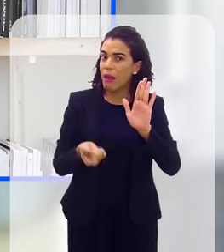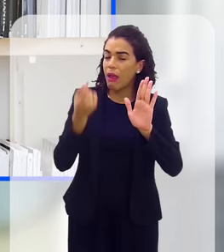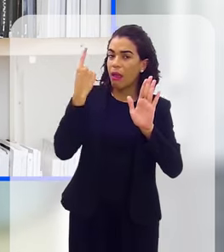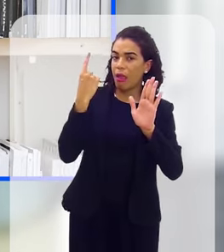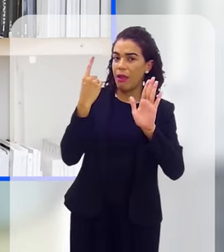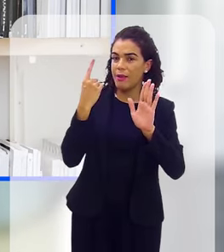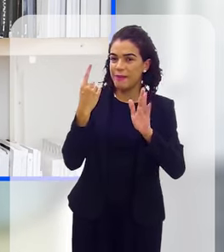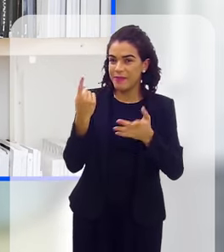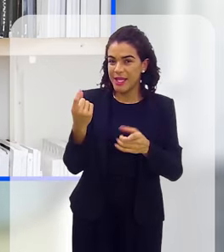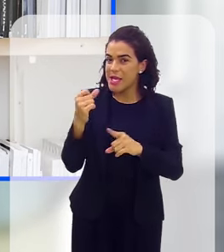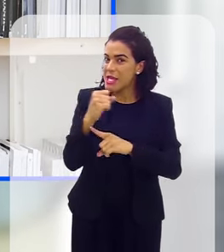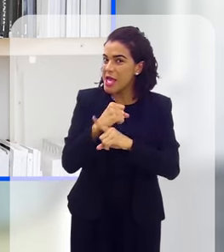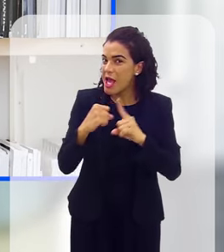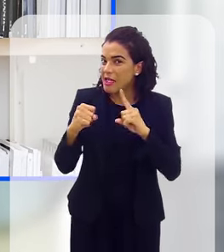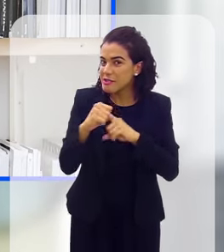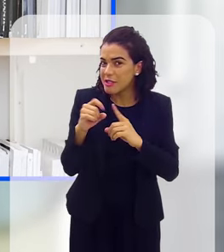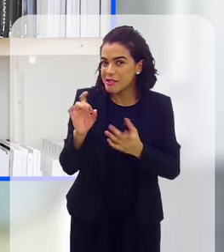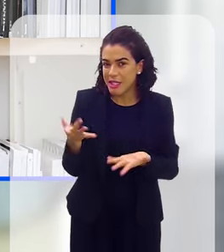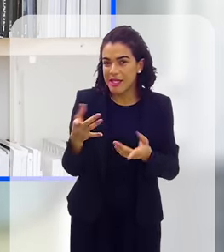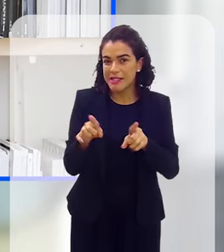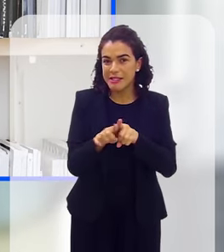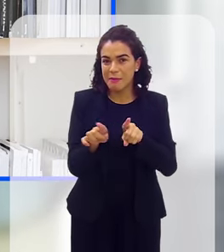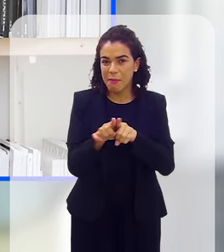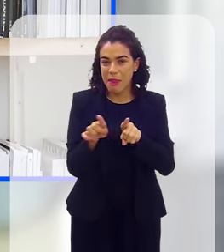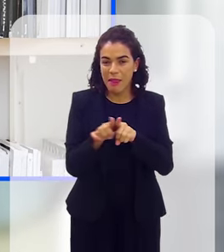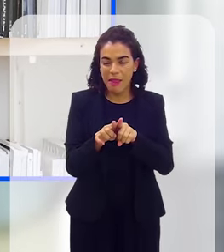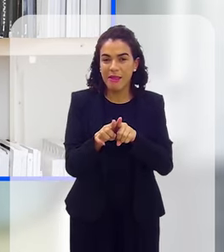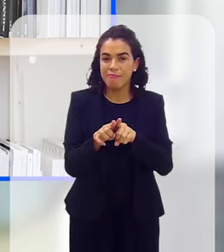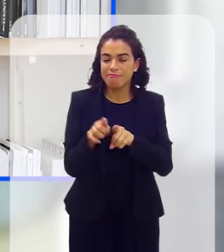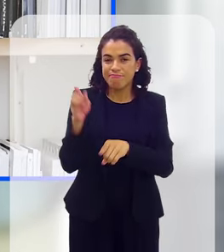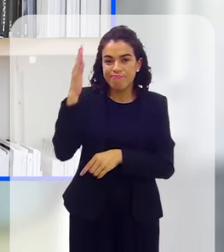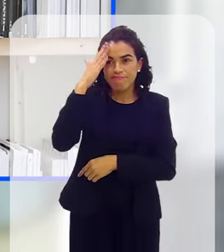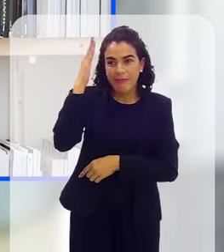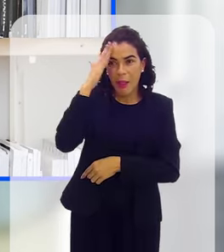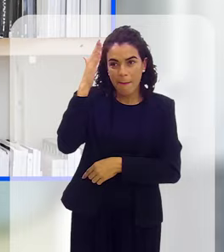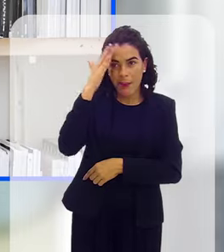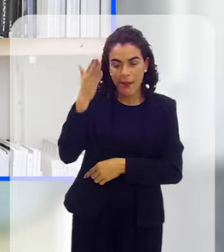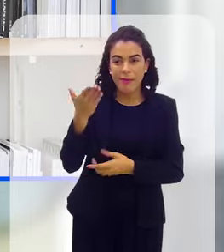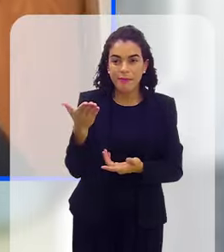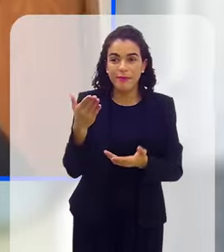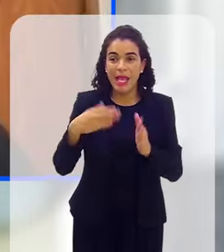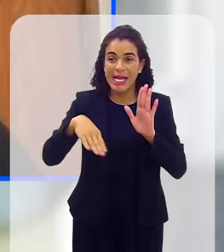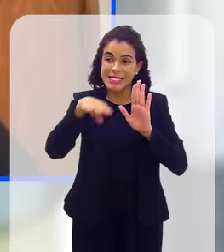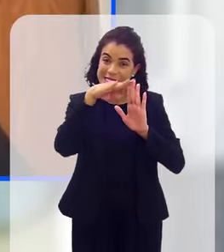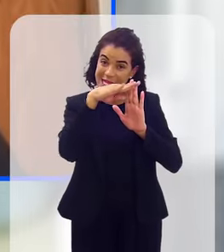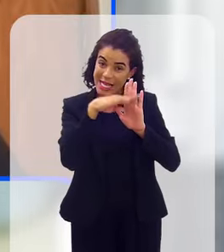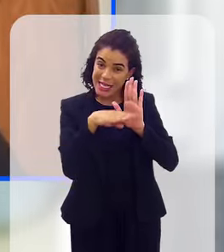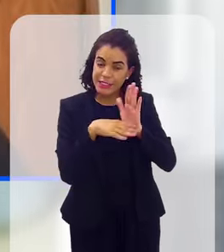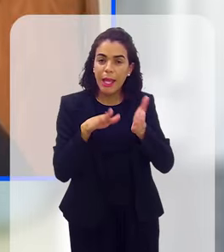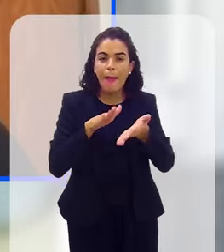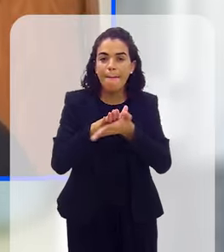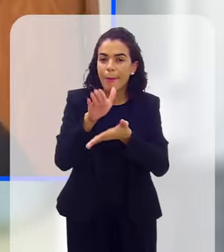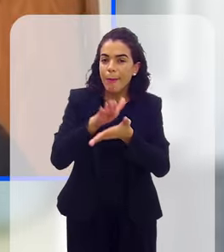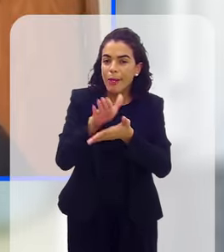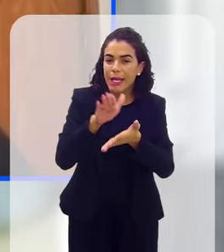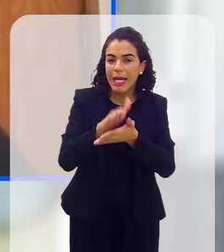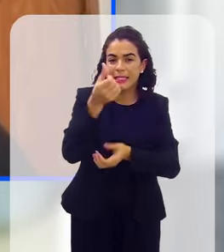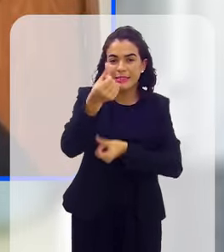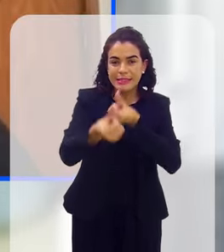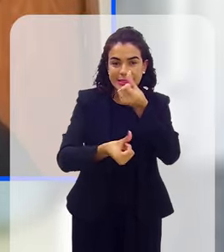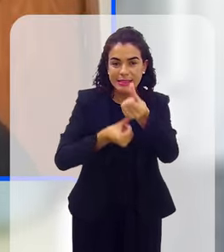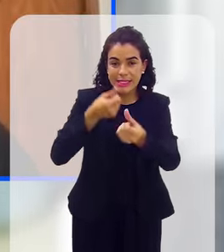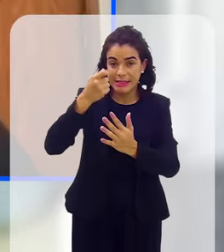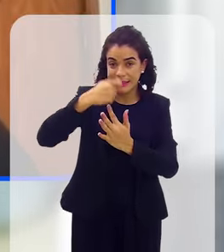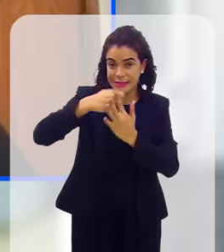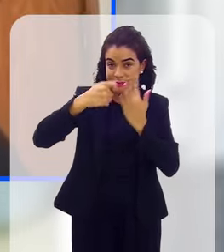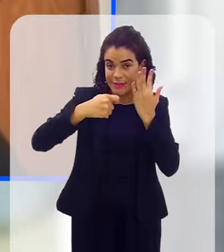ter esse boicote só isso ser o principal. Essa lista, ela é publicada semestralmente, ela